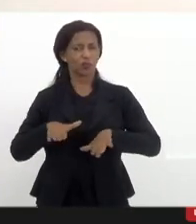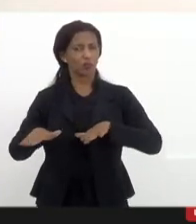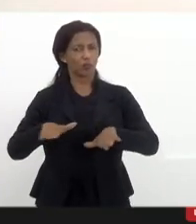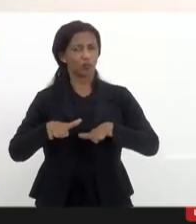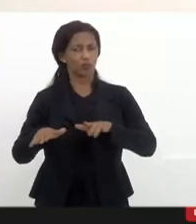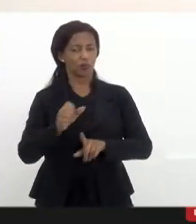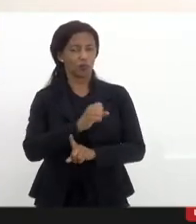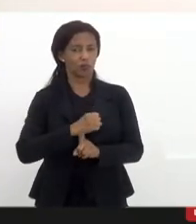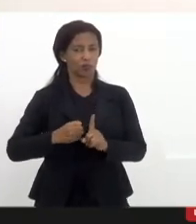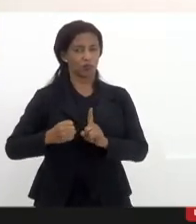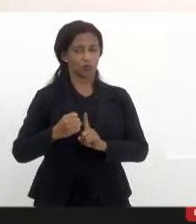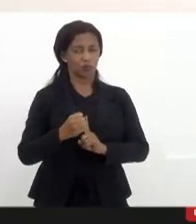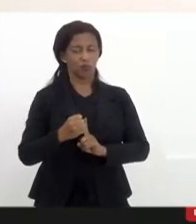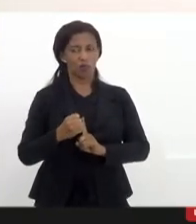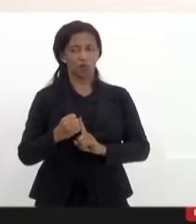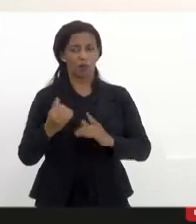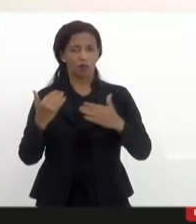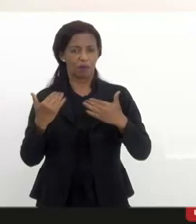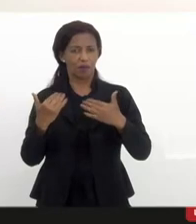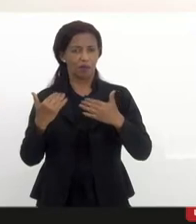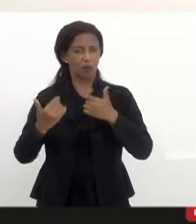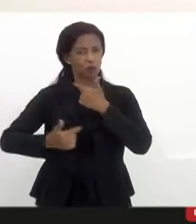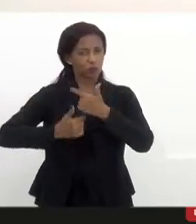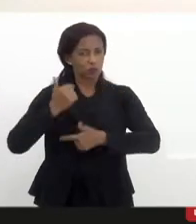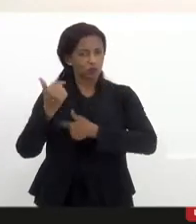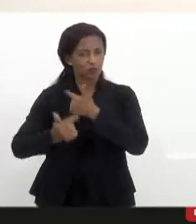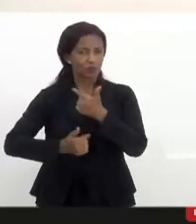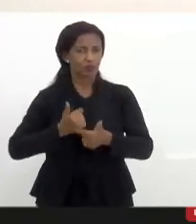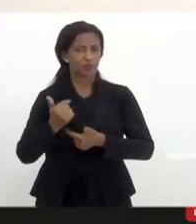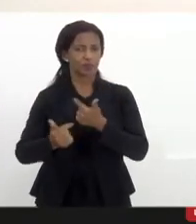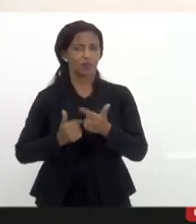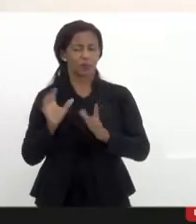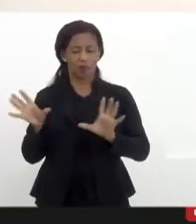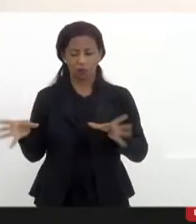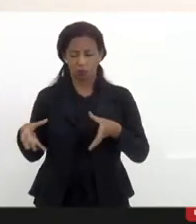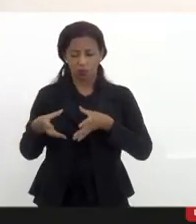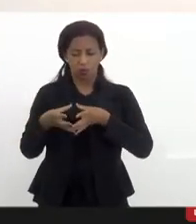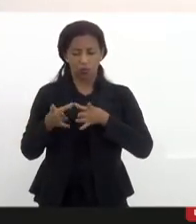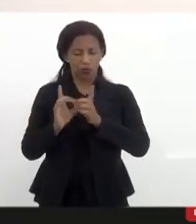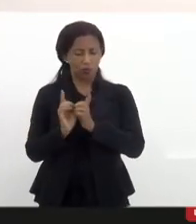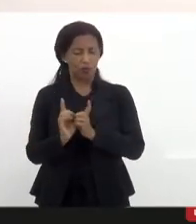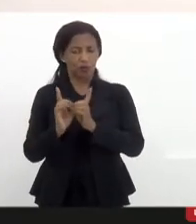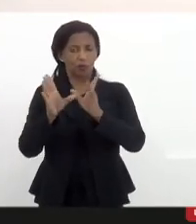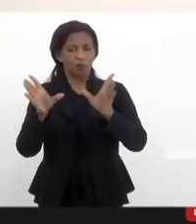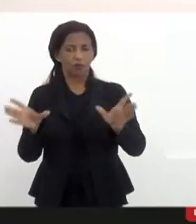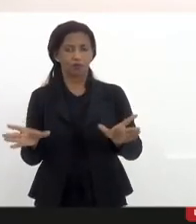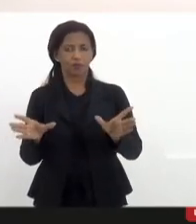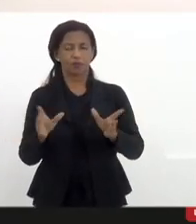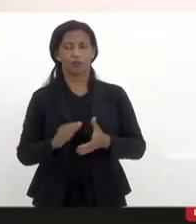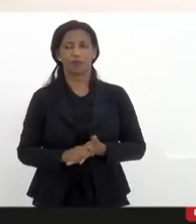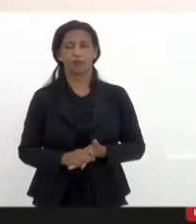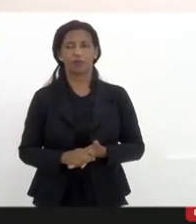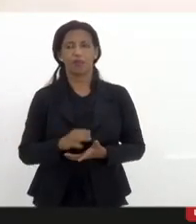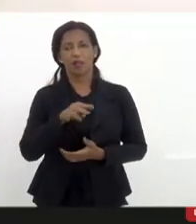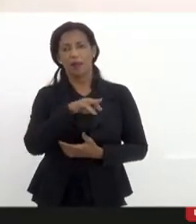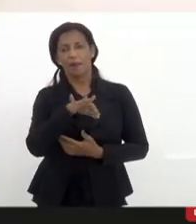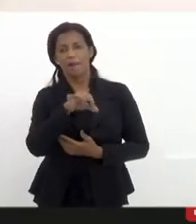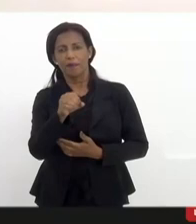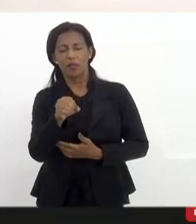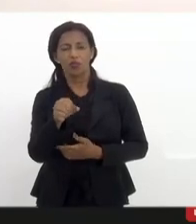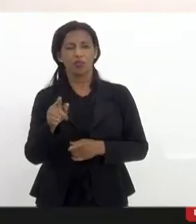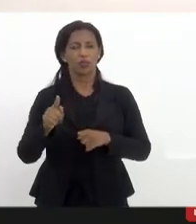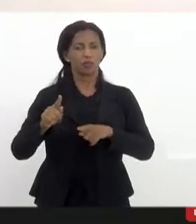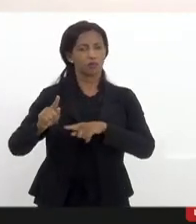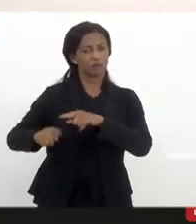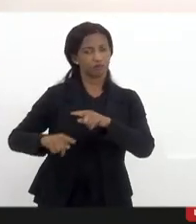para a construção de uma frente que pretende lutar não só pela democratização da mídia e dos seus recursos,